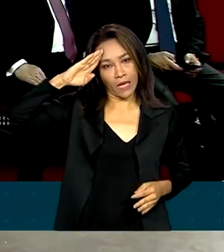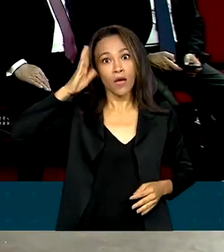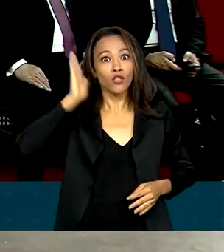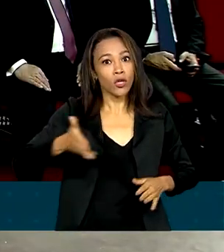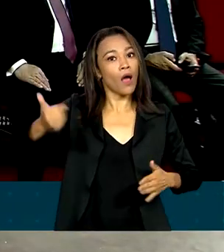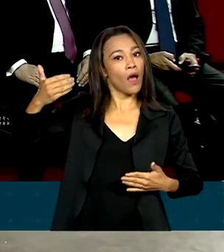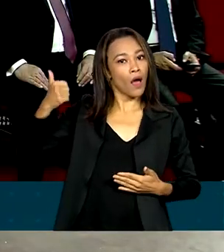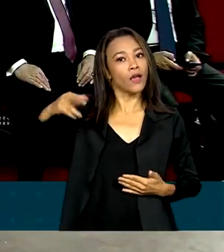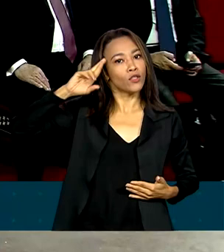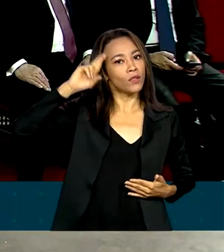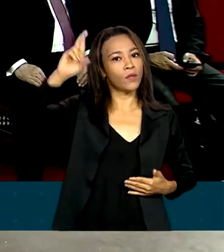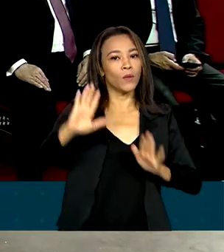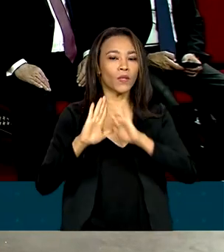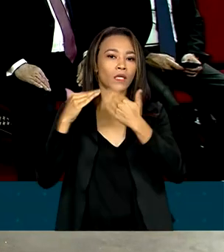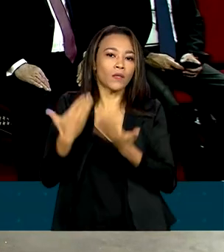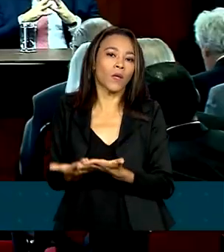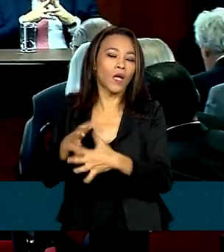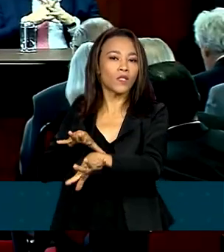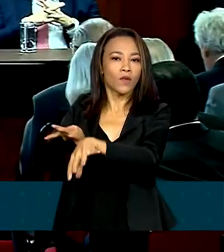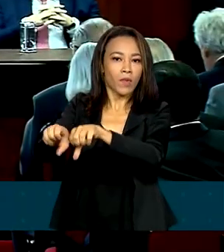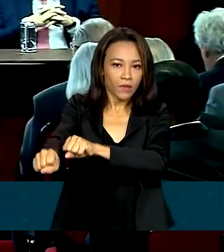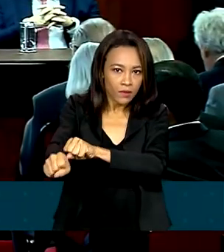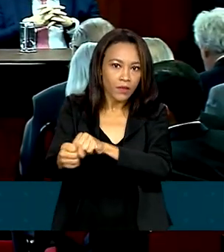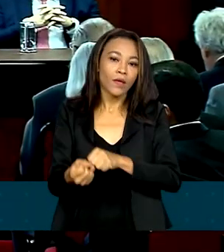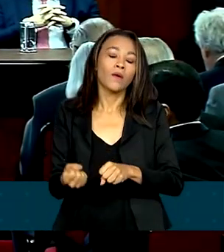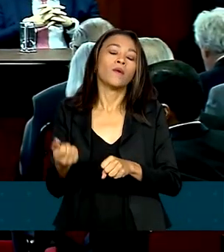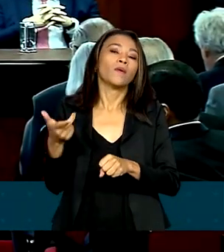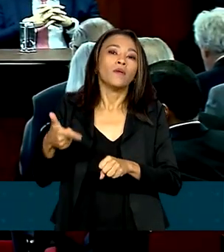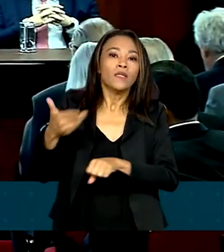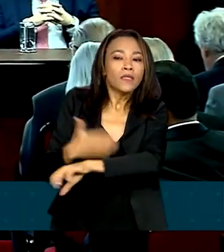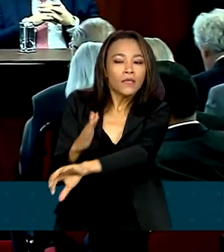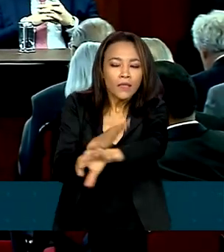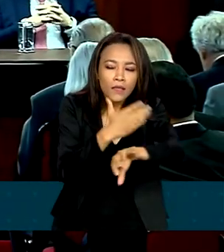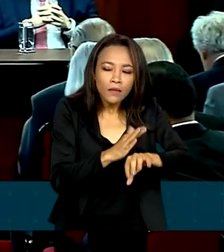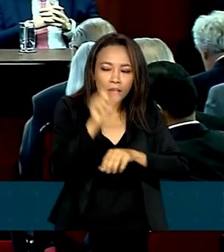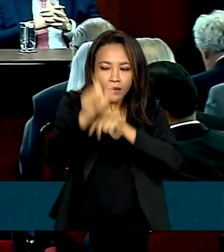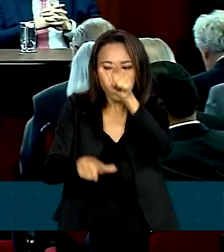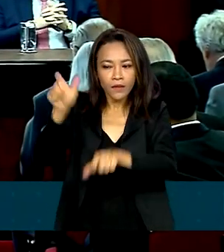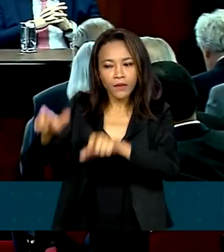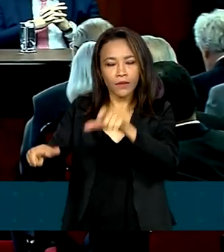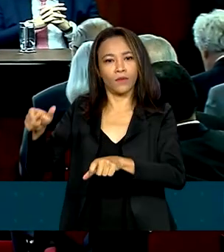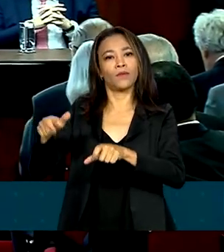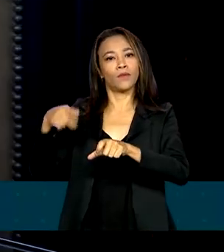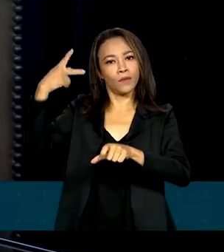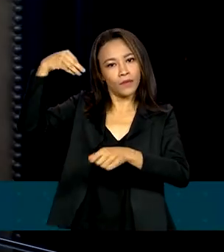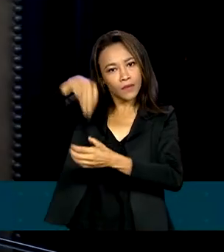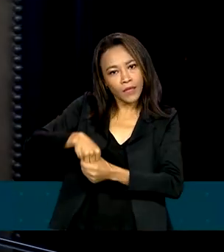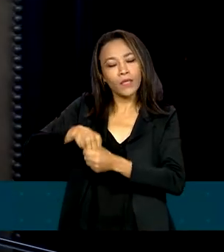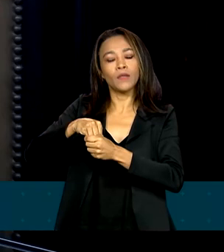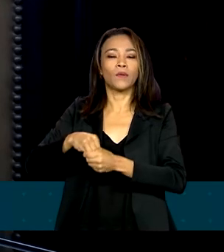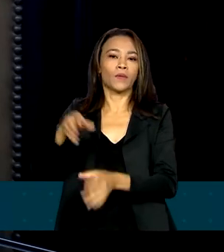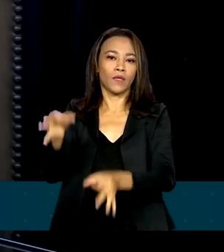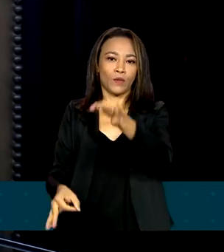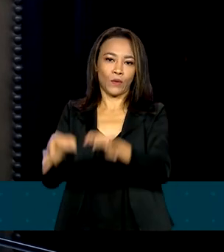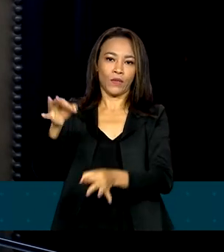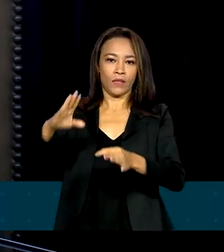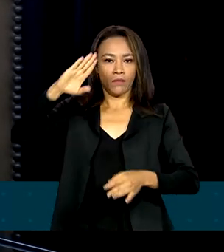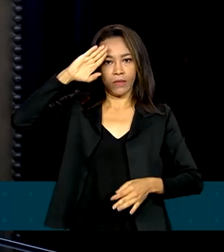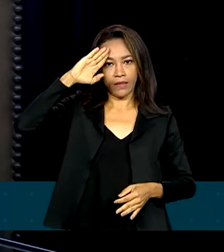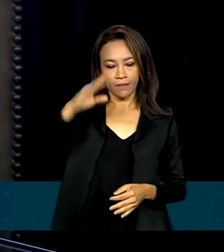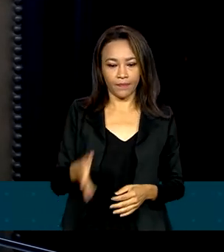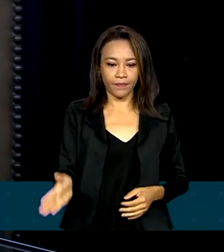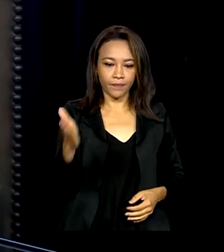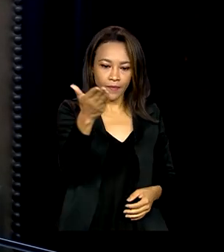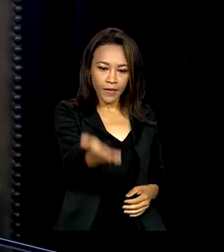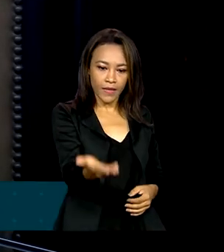diretor da Escola Nacional de Formação e Aperfeiçoamento de Magistrados da Justiça Militar da União. Gostaria de